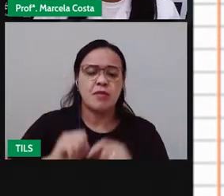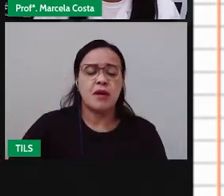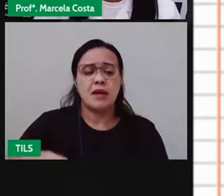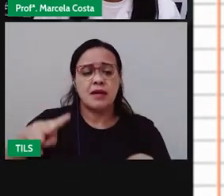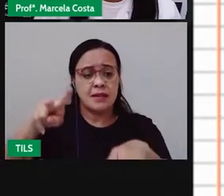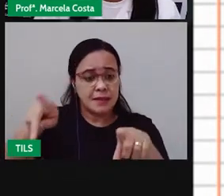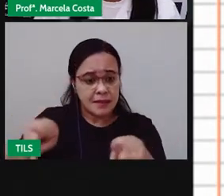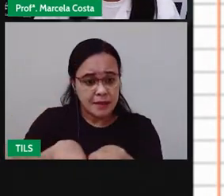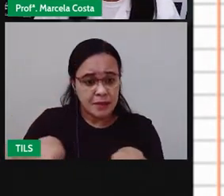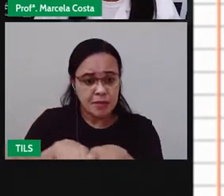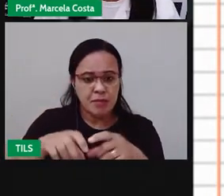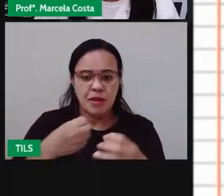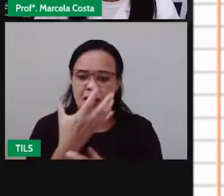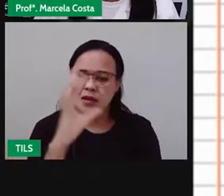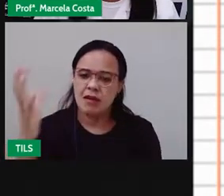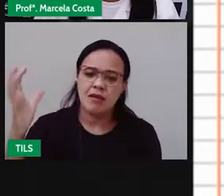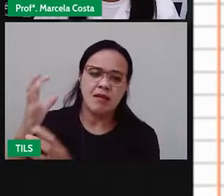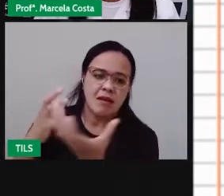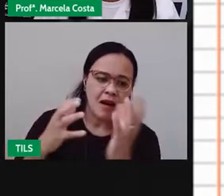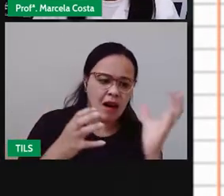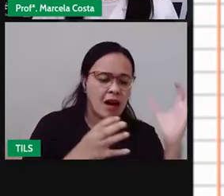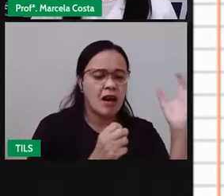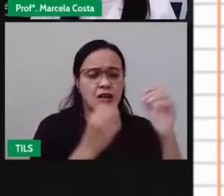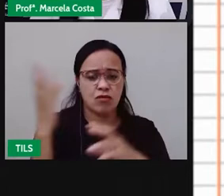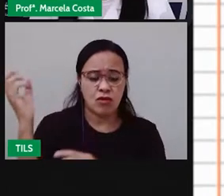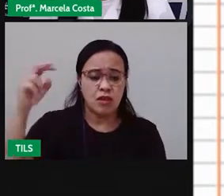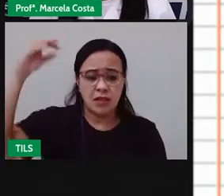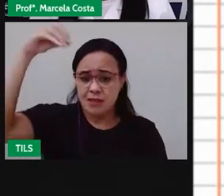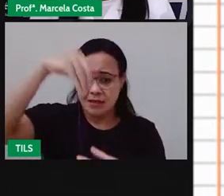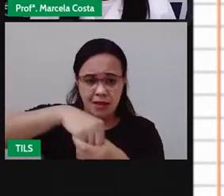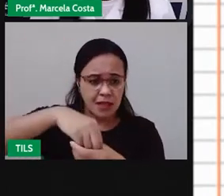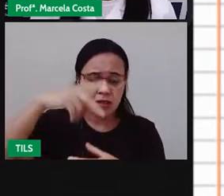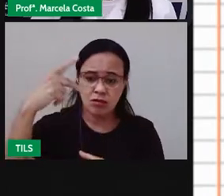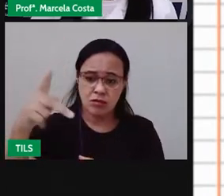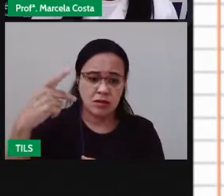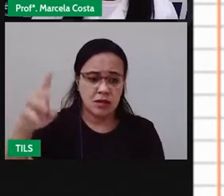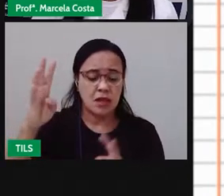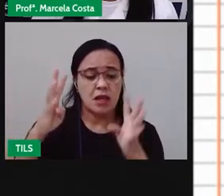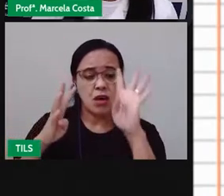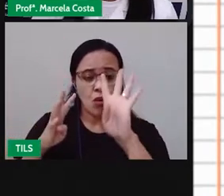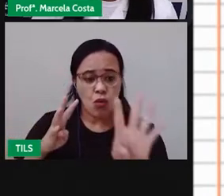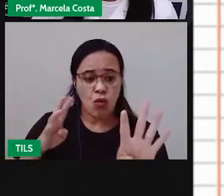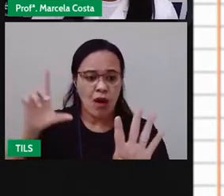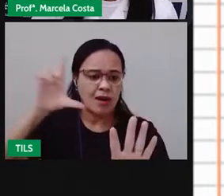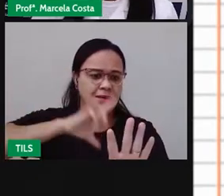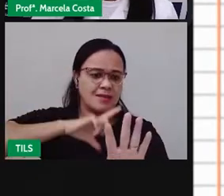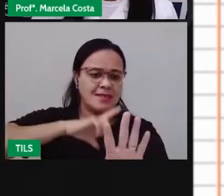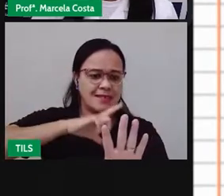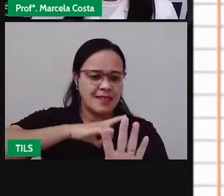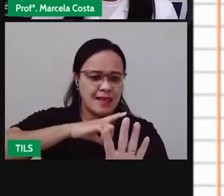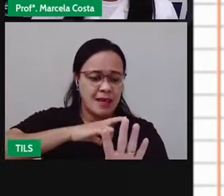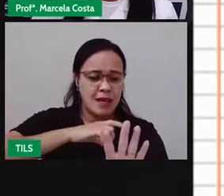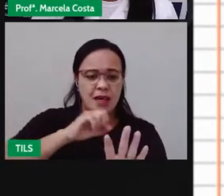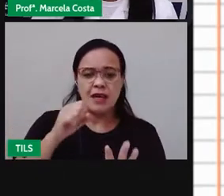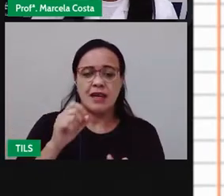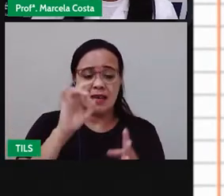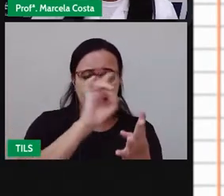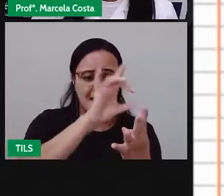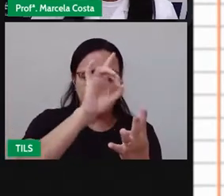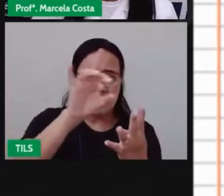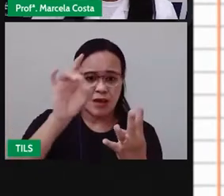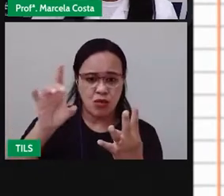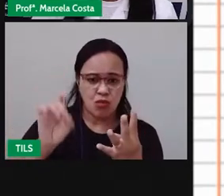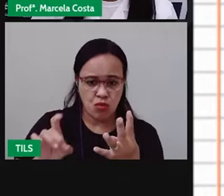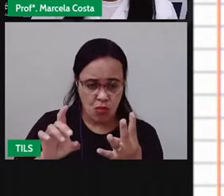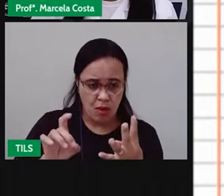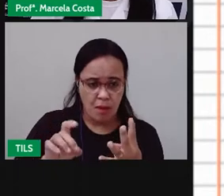o nordeste é subdividido em quatro regiões naturais. A zona da mata, o agreste, o